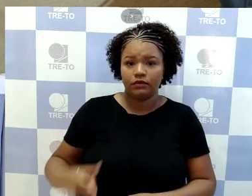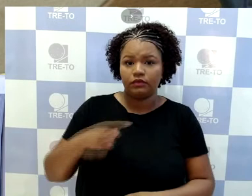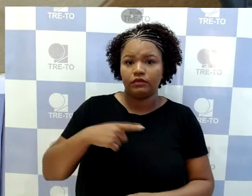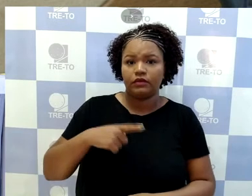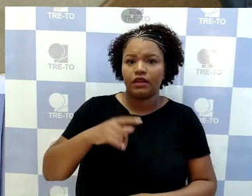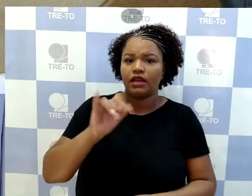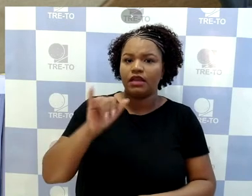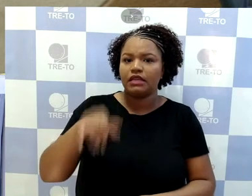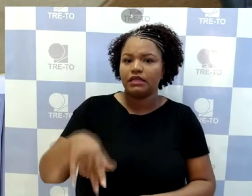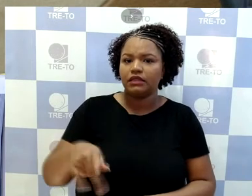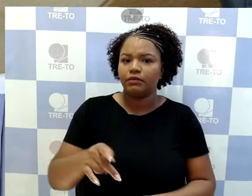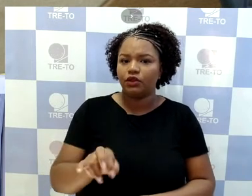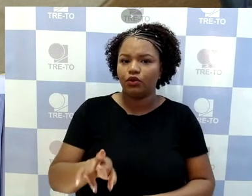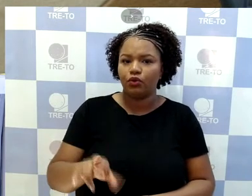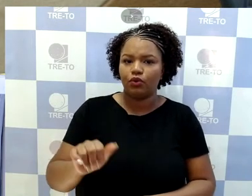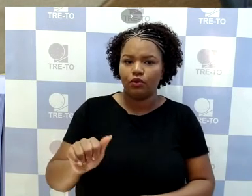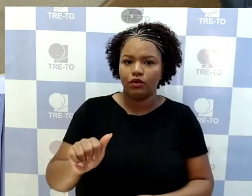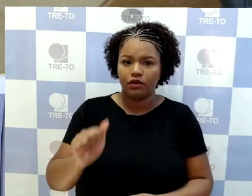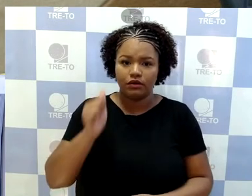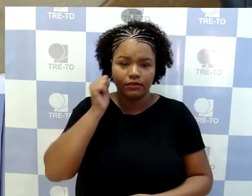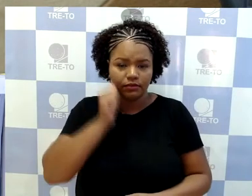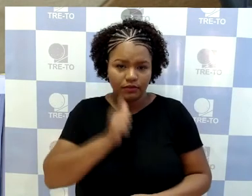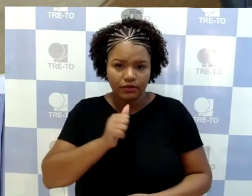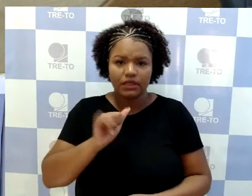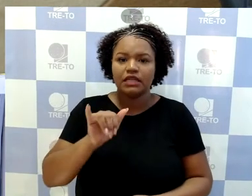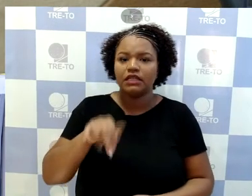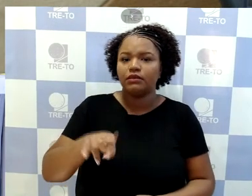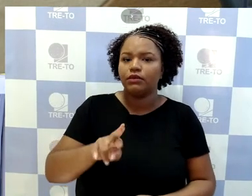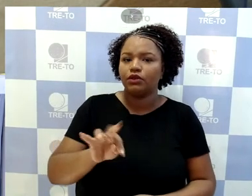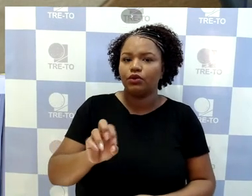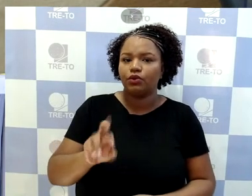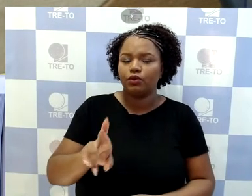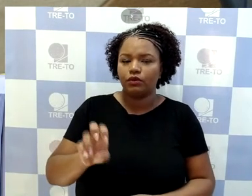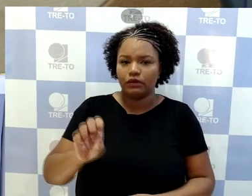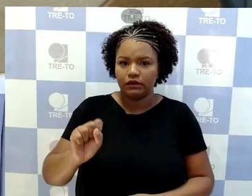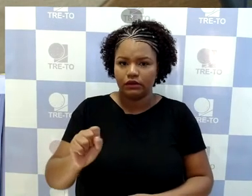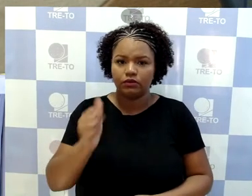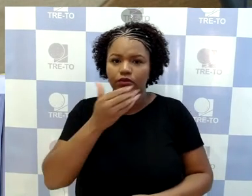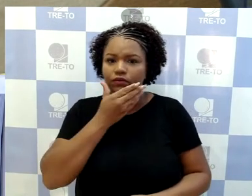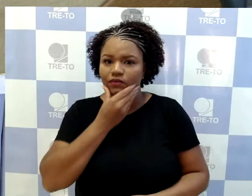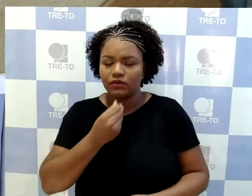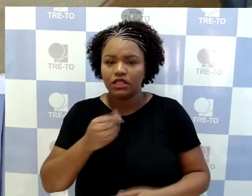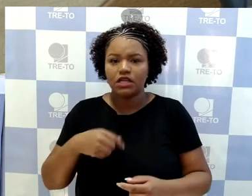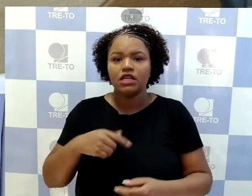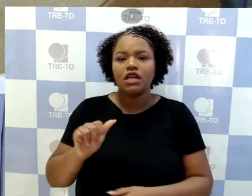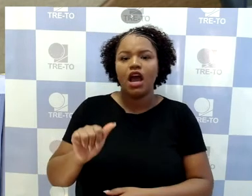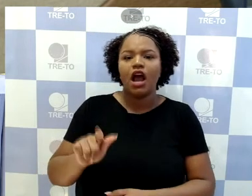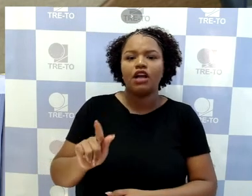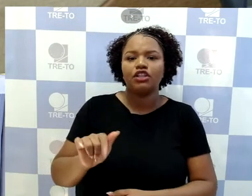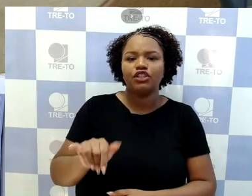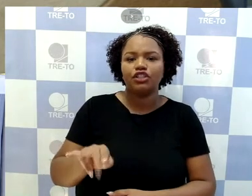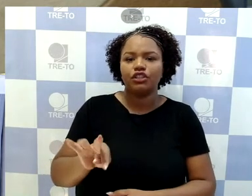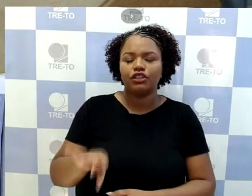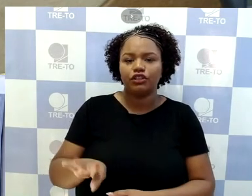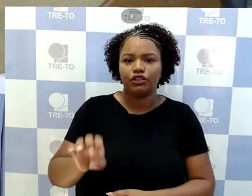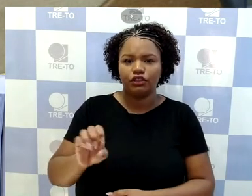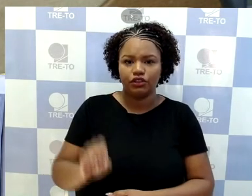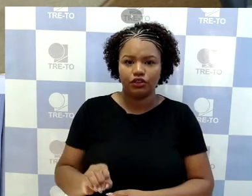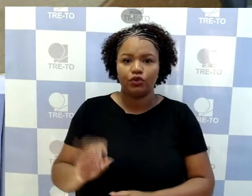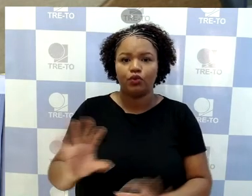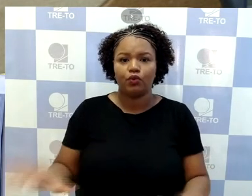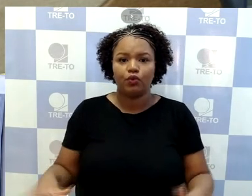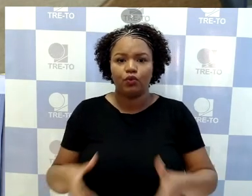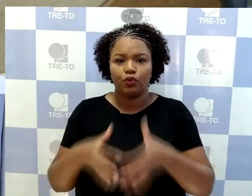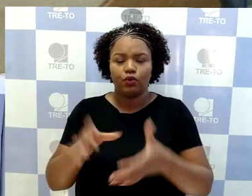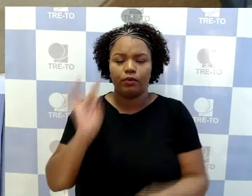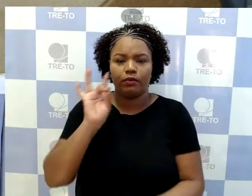e agentes do quadro efetivo de servidores deste tribunal. É uma